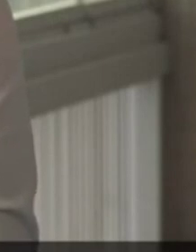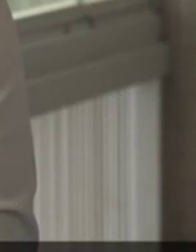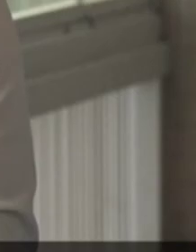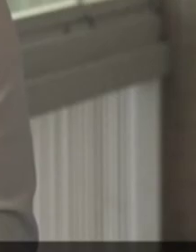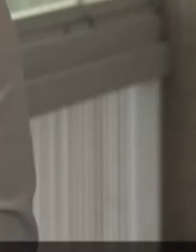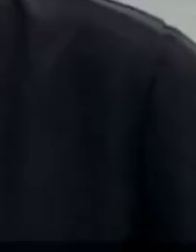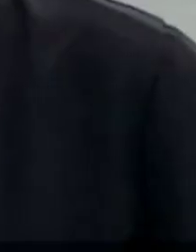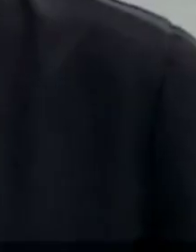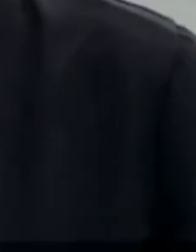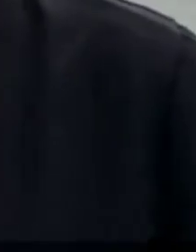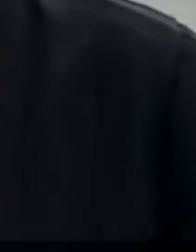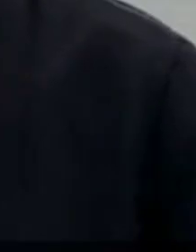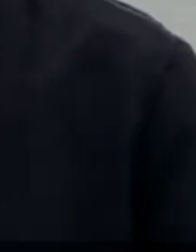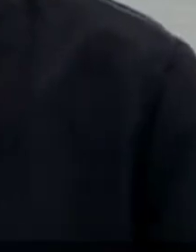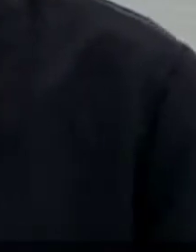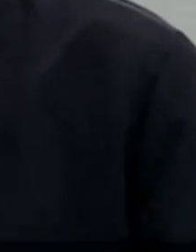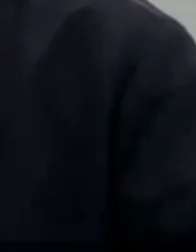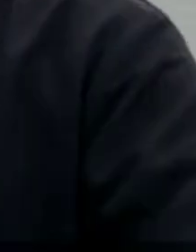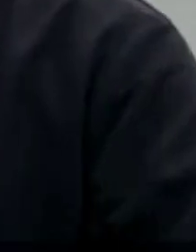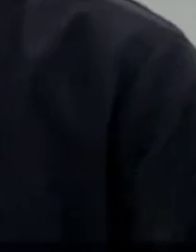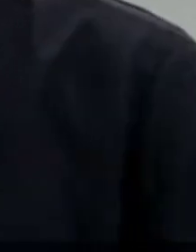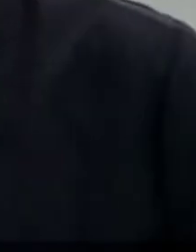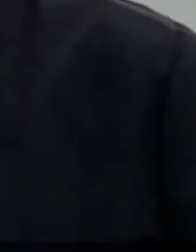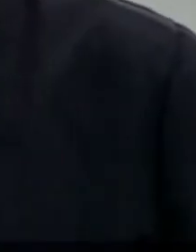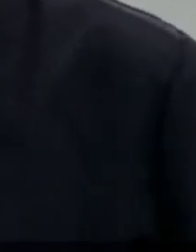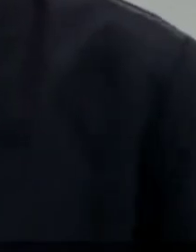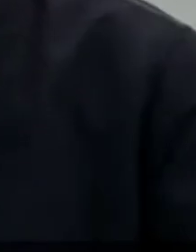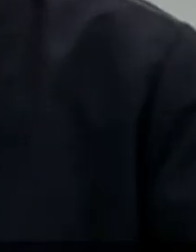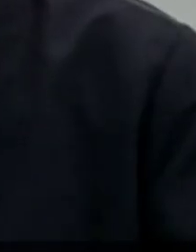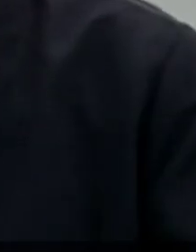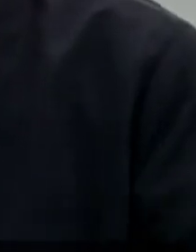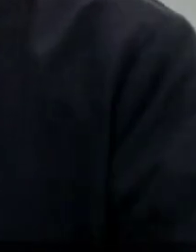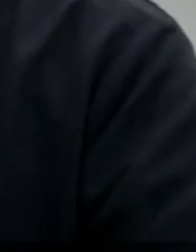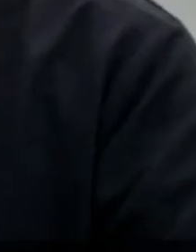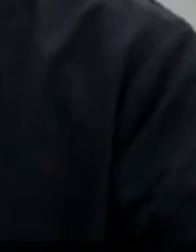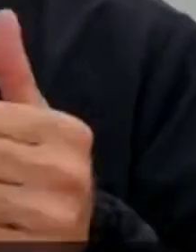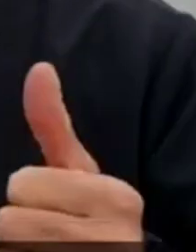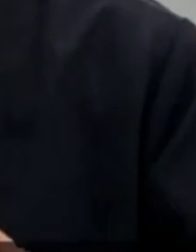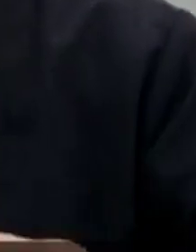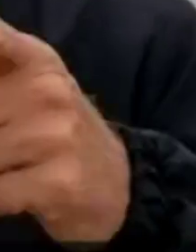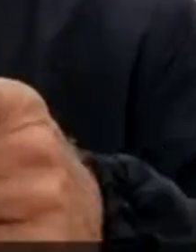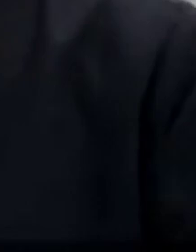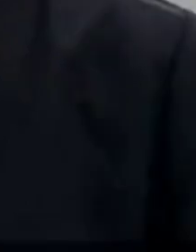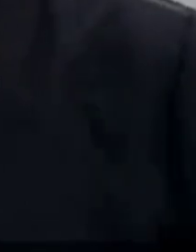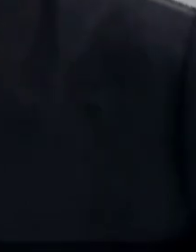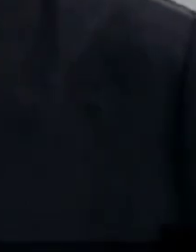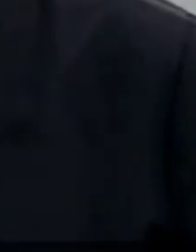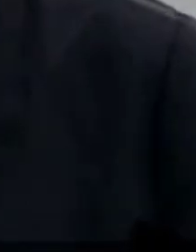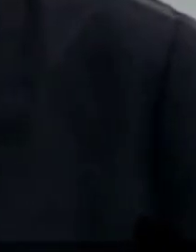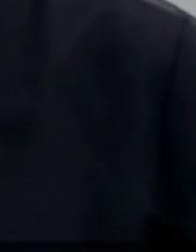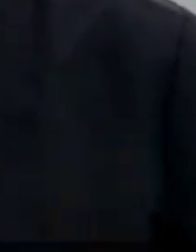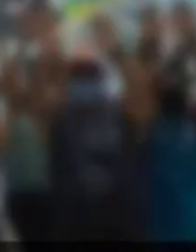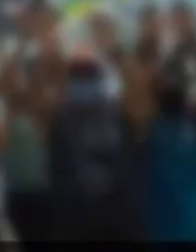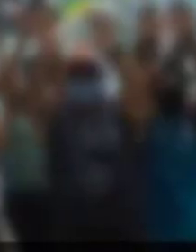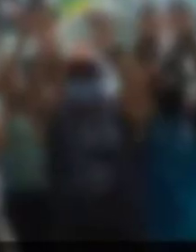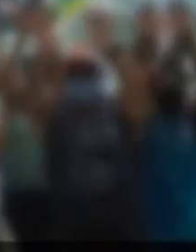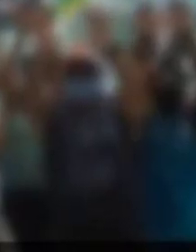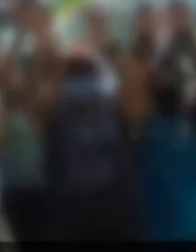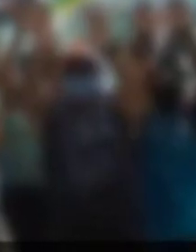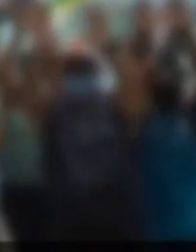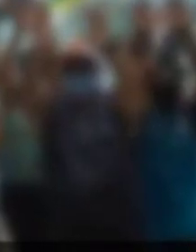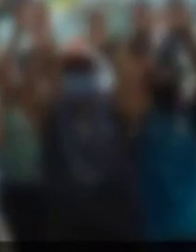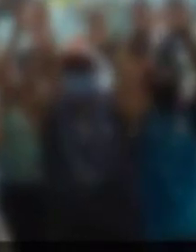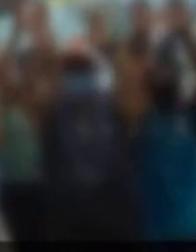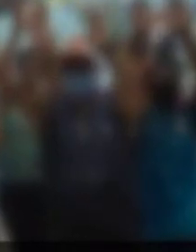Santos grande novamente. Os amigos de Santos, caso possível, peço seu voto. Vá Sartori, pode ter certeza. Santos e Brasília em conexão. Um abraço a todos. Quem